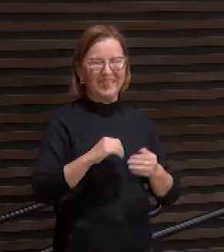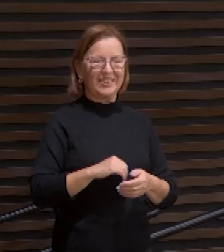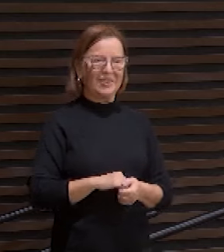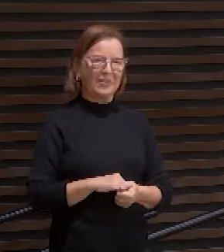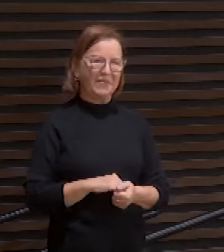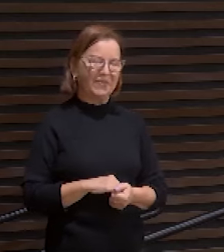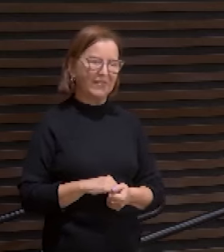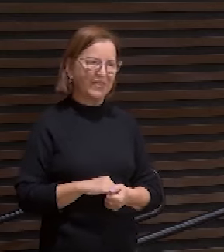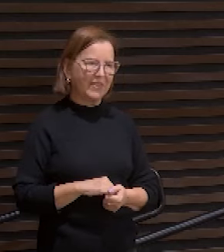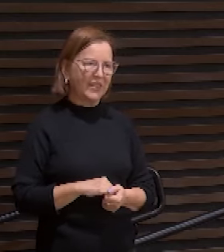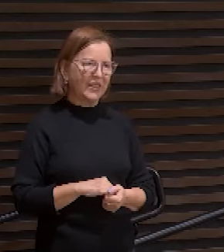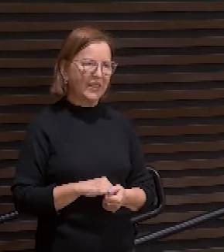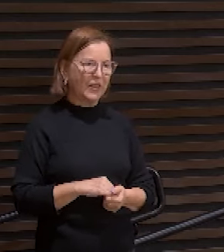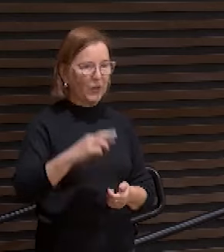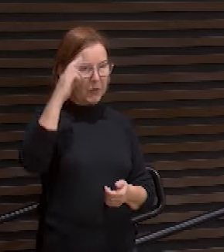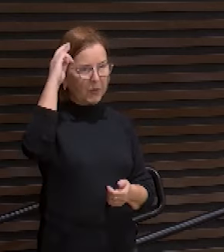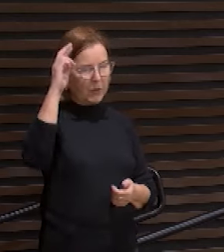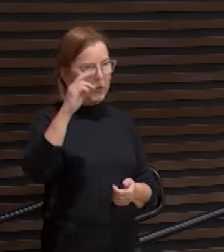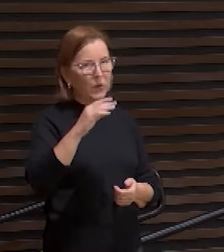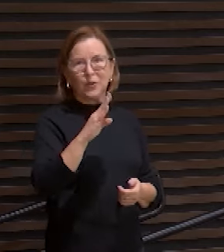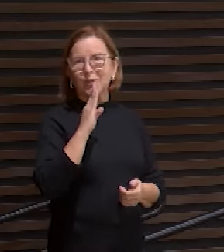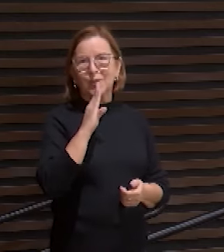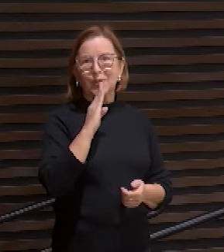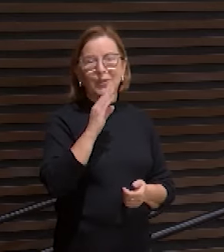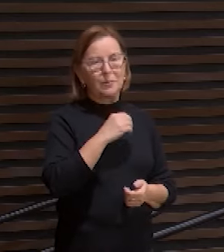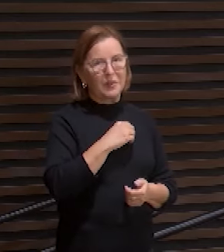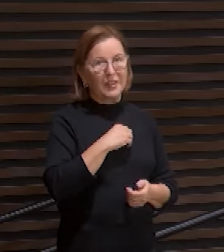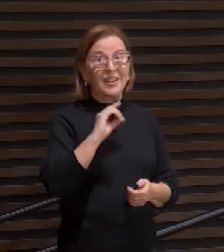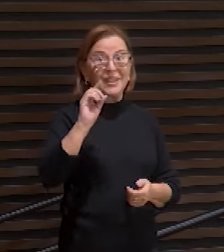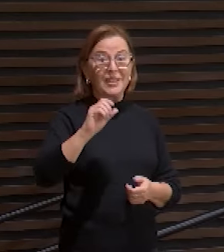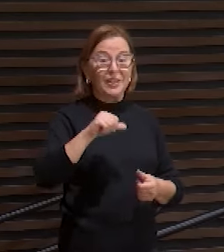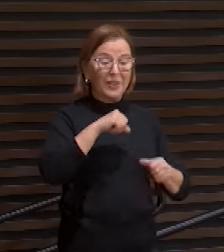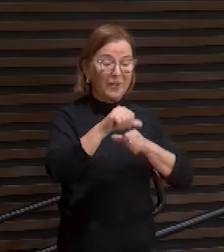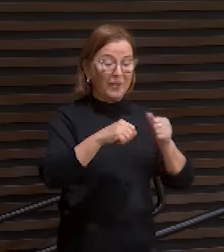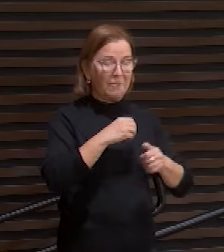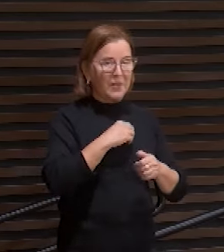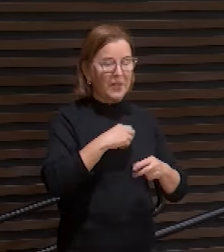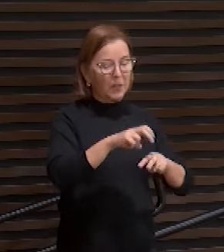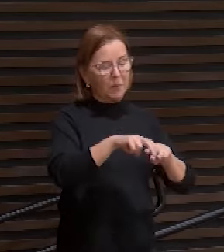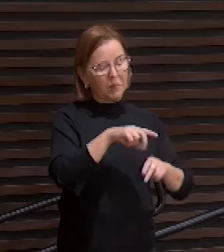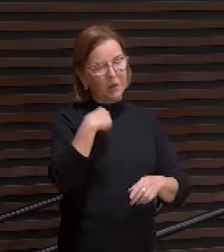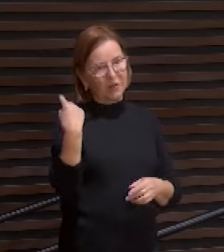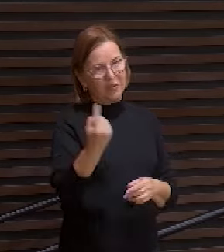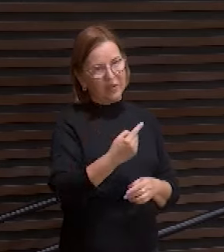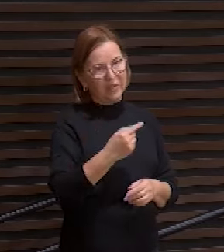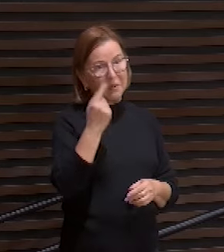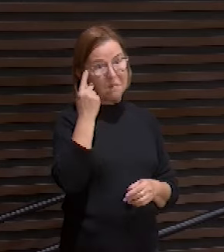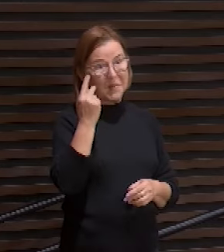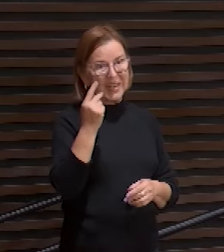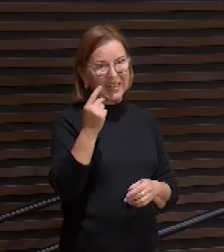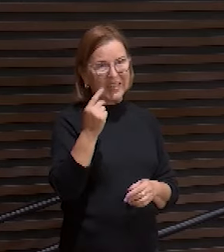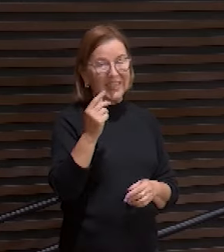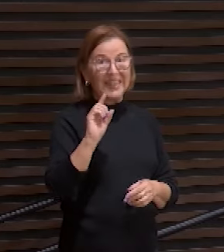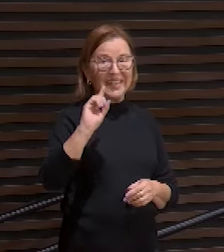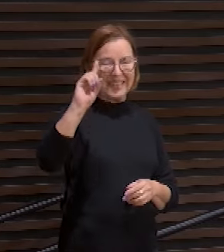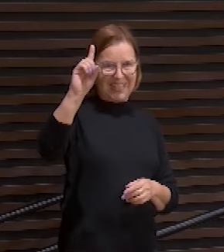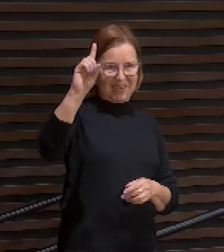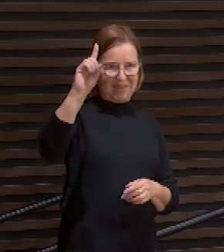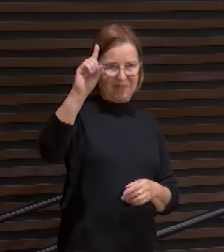Aquele que não conheceu o pecado, Deus o fez pecado por nós para que nele